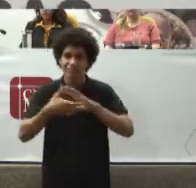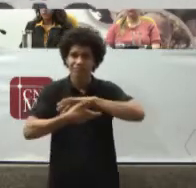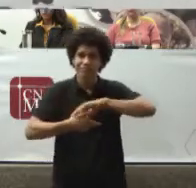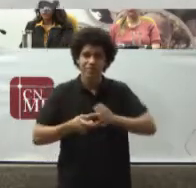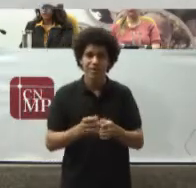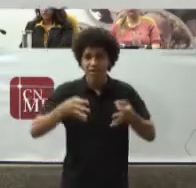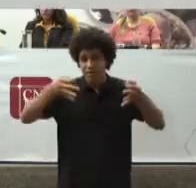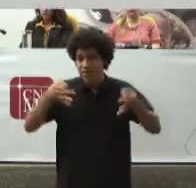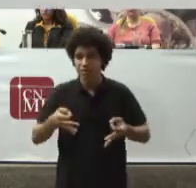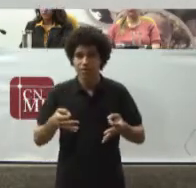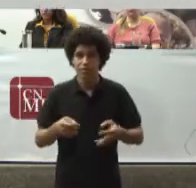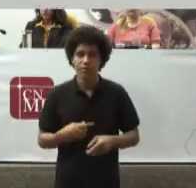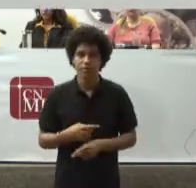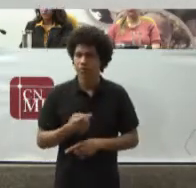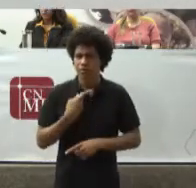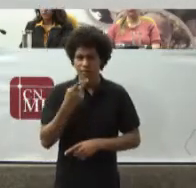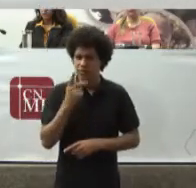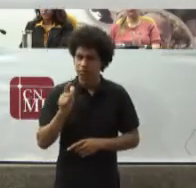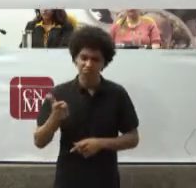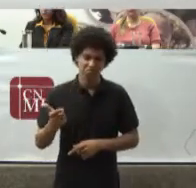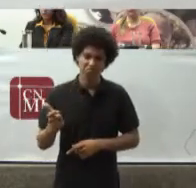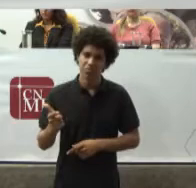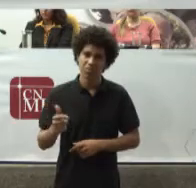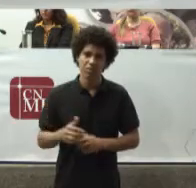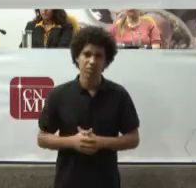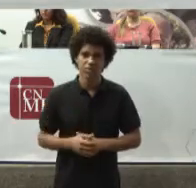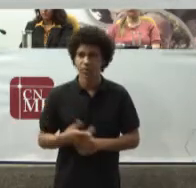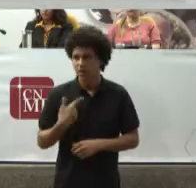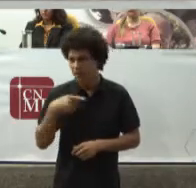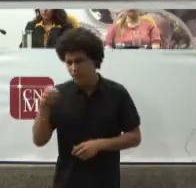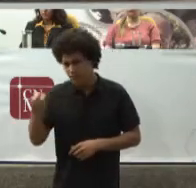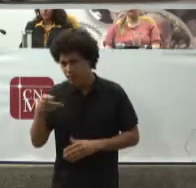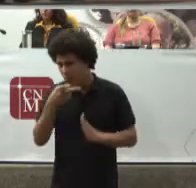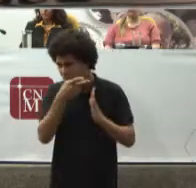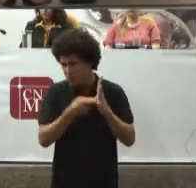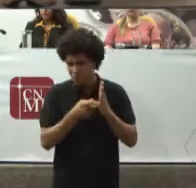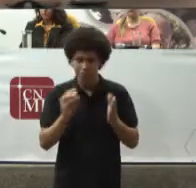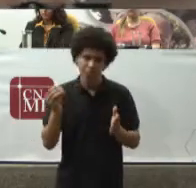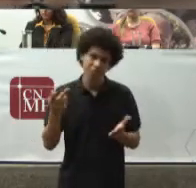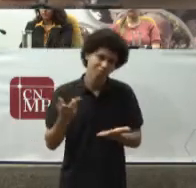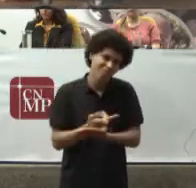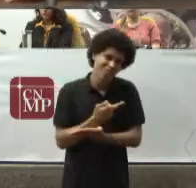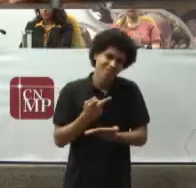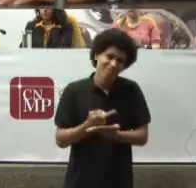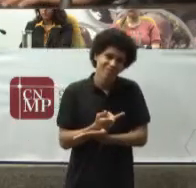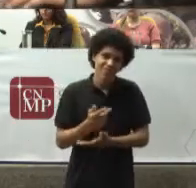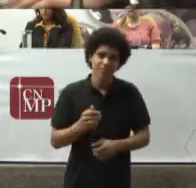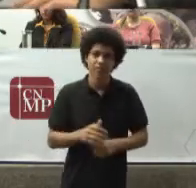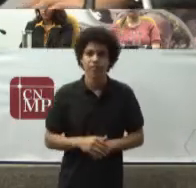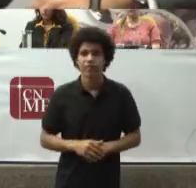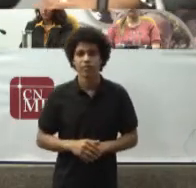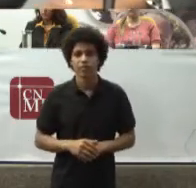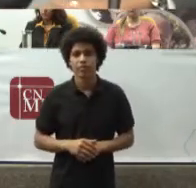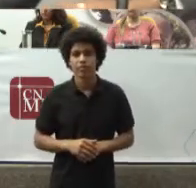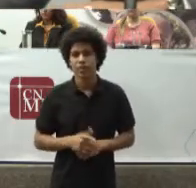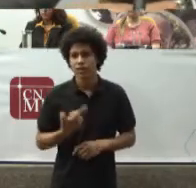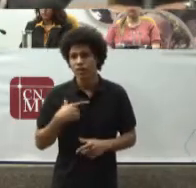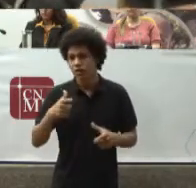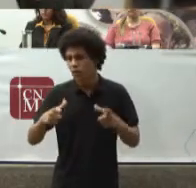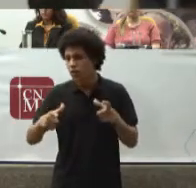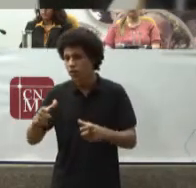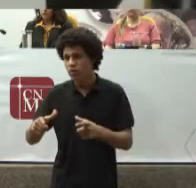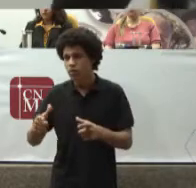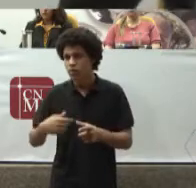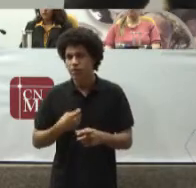discricionariedade Absoluta Do gestor Que está No âmbito De um ambiente Em que